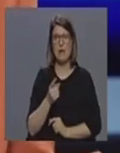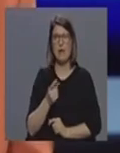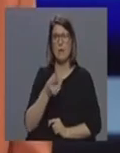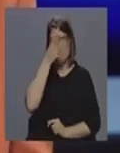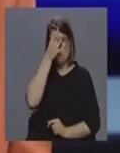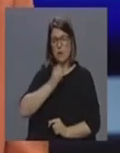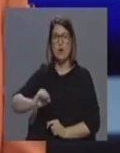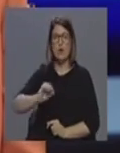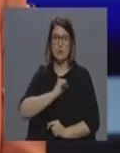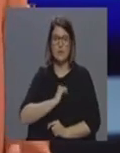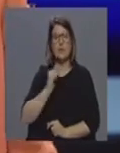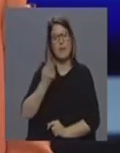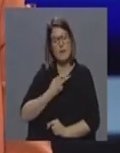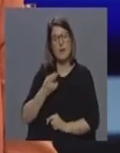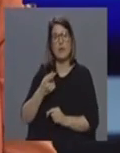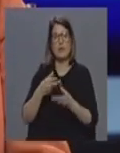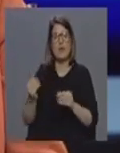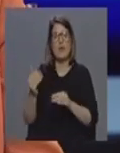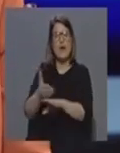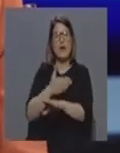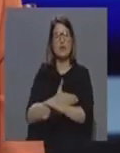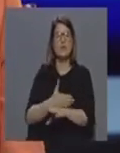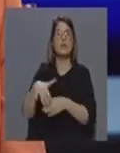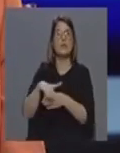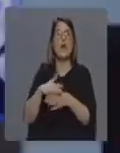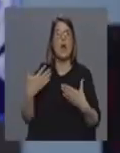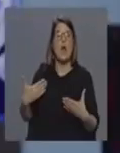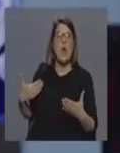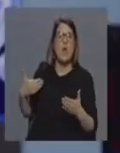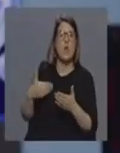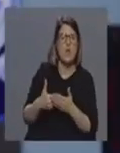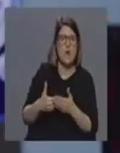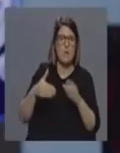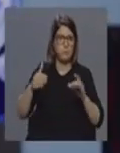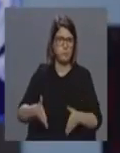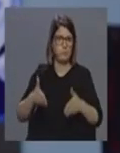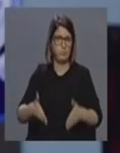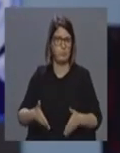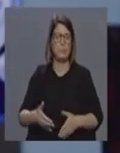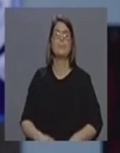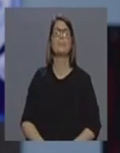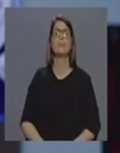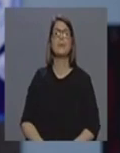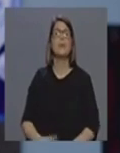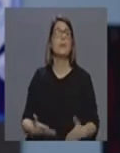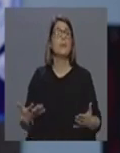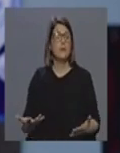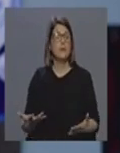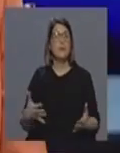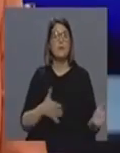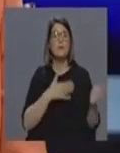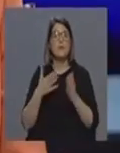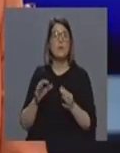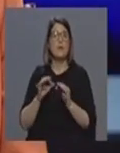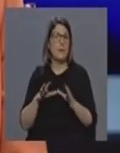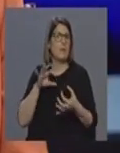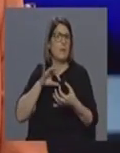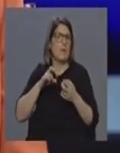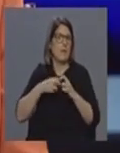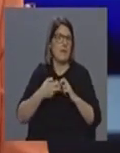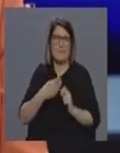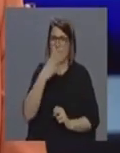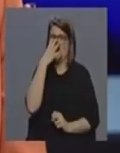opinião já deveria ter estado resolvido e não teríamos chegado agora a esta premência por outro lado assim como o problema dos ventiladores